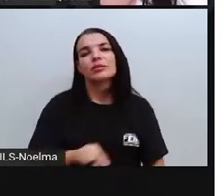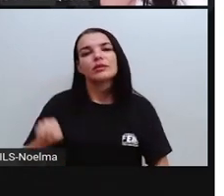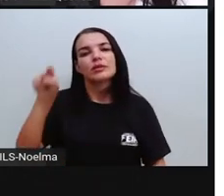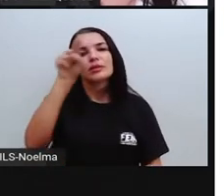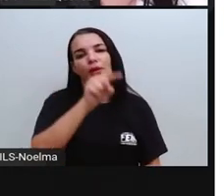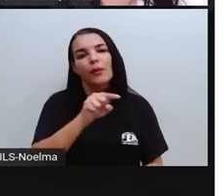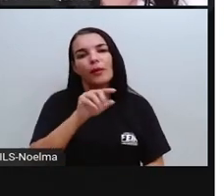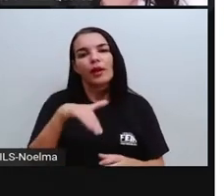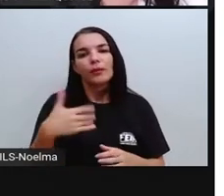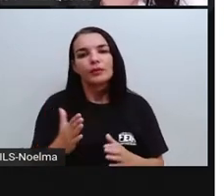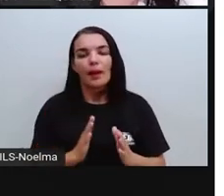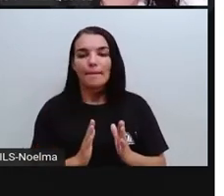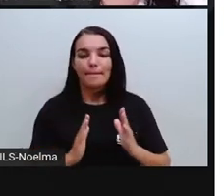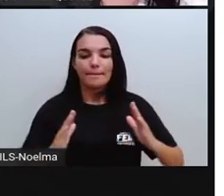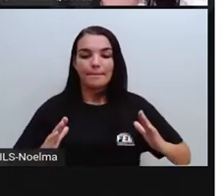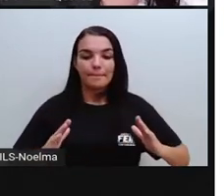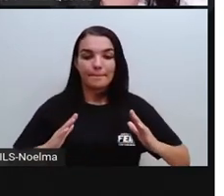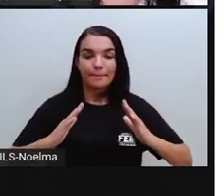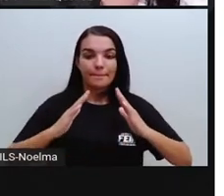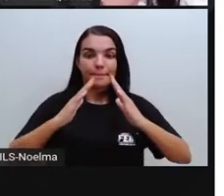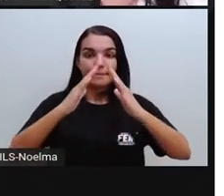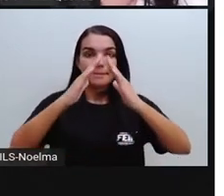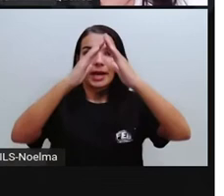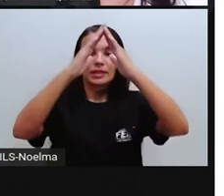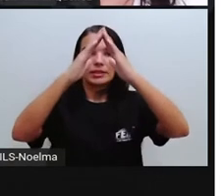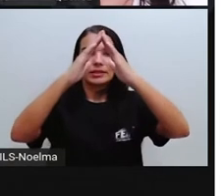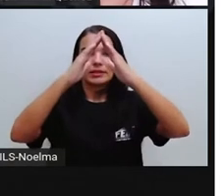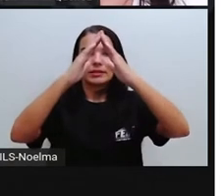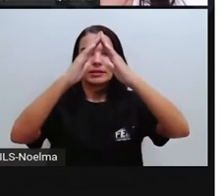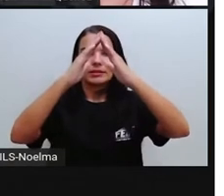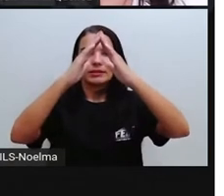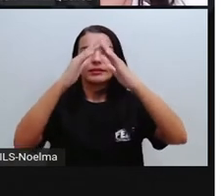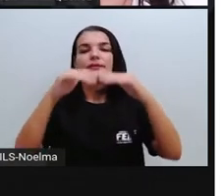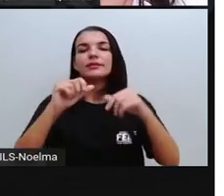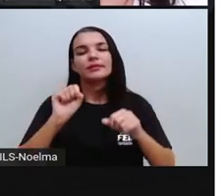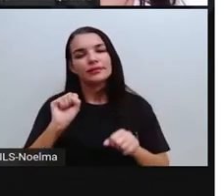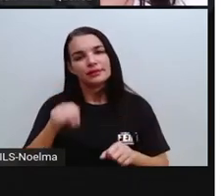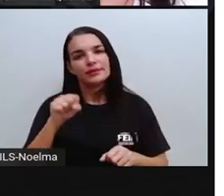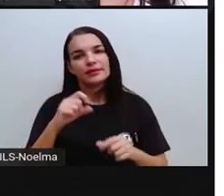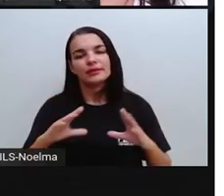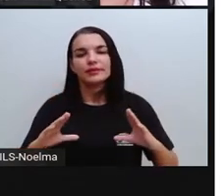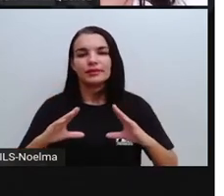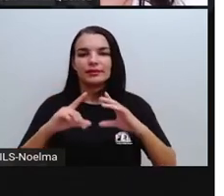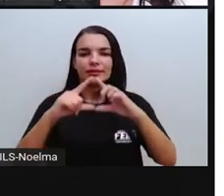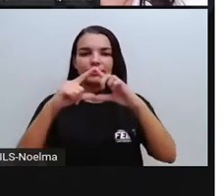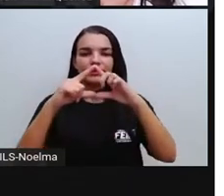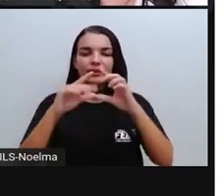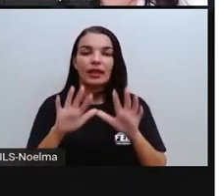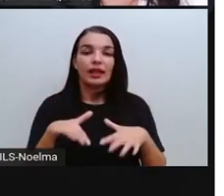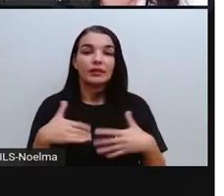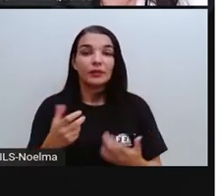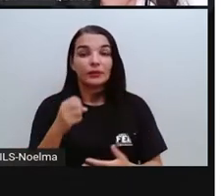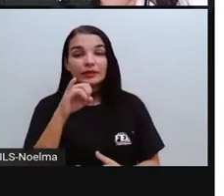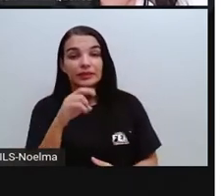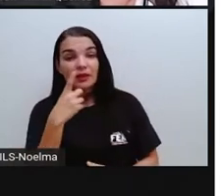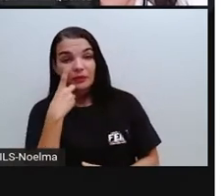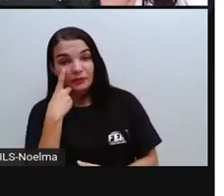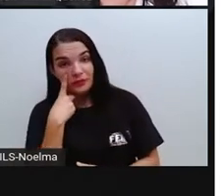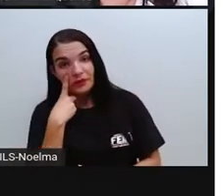qualquer seção perpendicular à base é um triângulo. E se a gente for